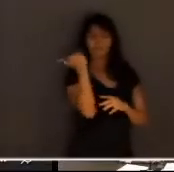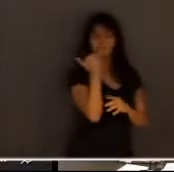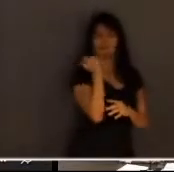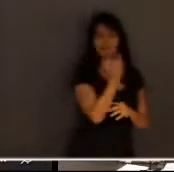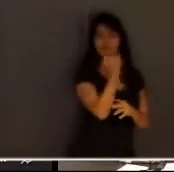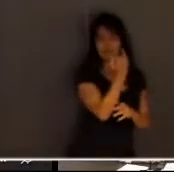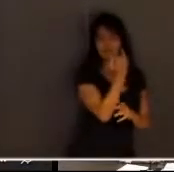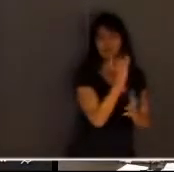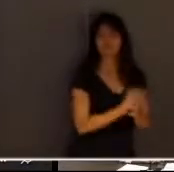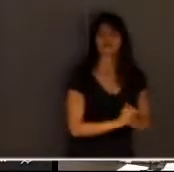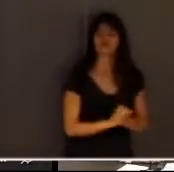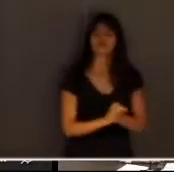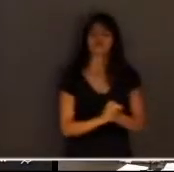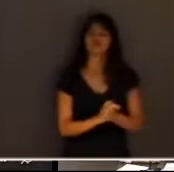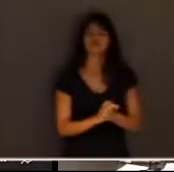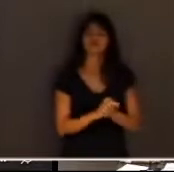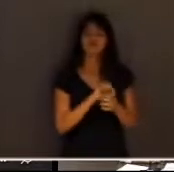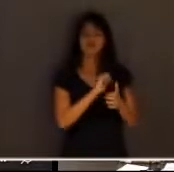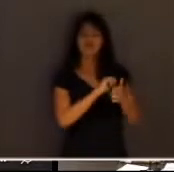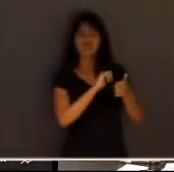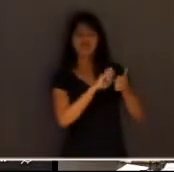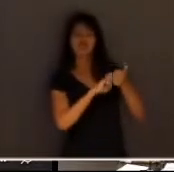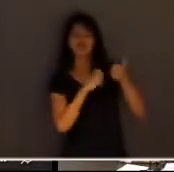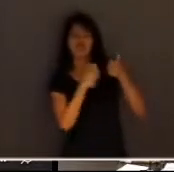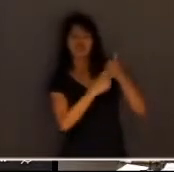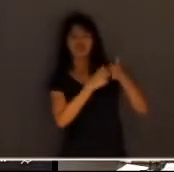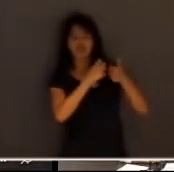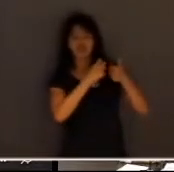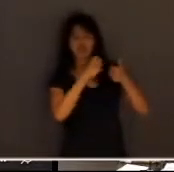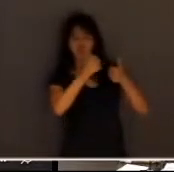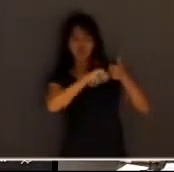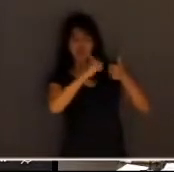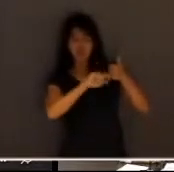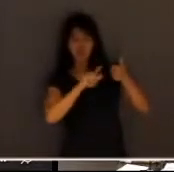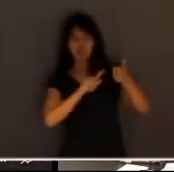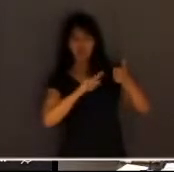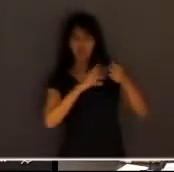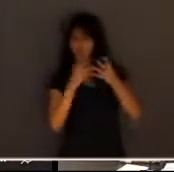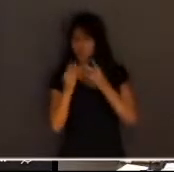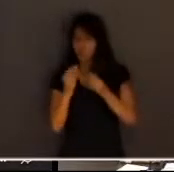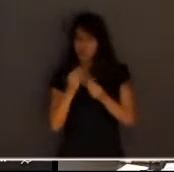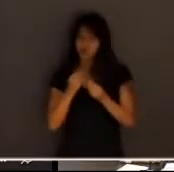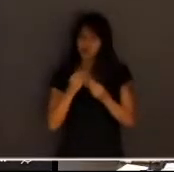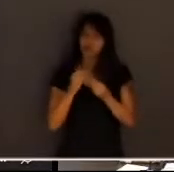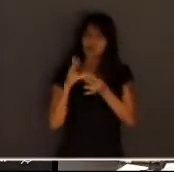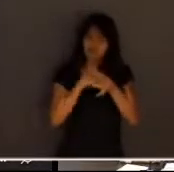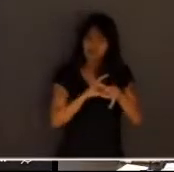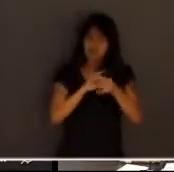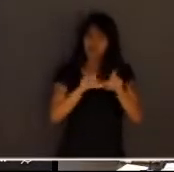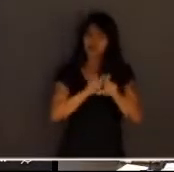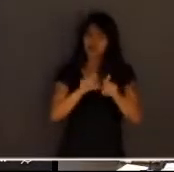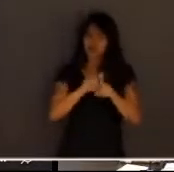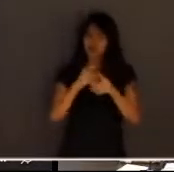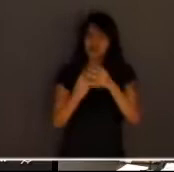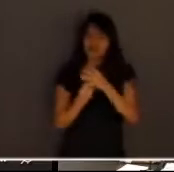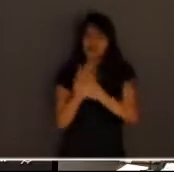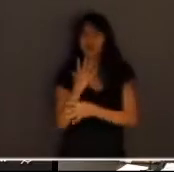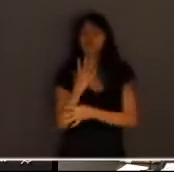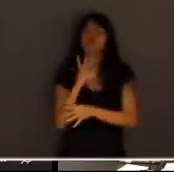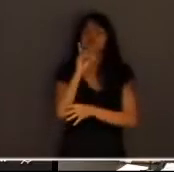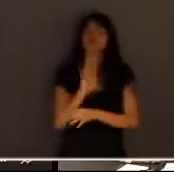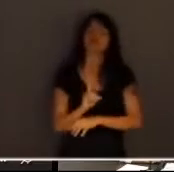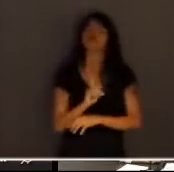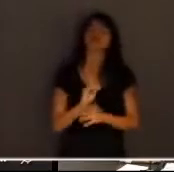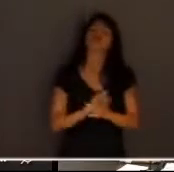e o tribunal do júri tem muita ligação com as gerações dos direitos fundamentais e na primeira